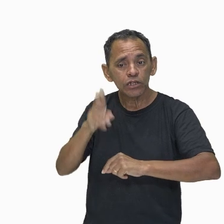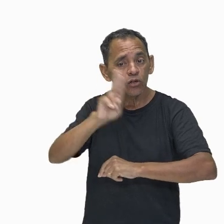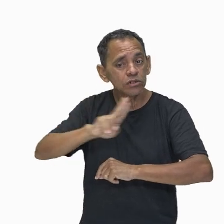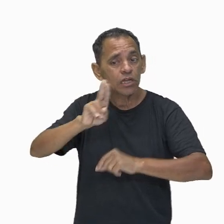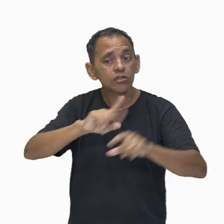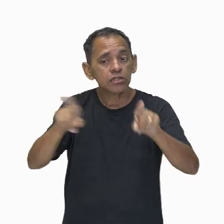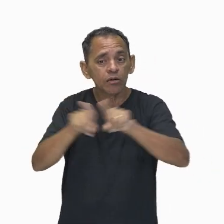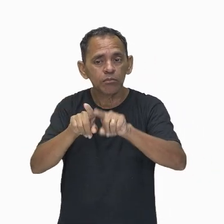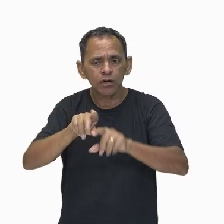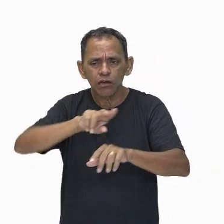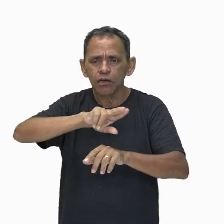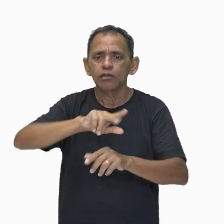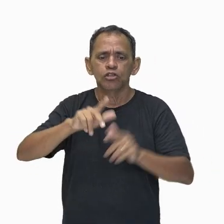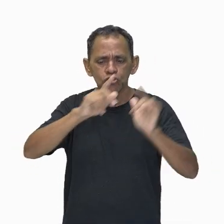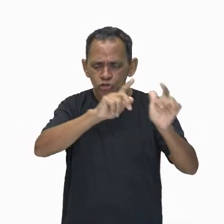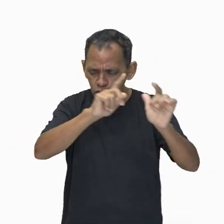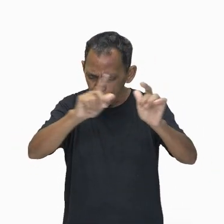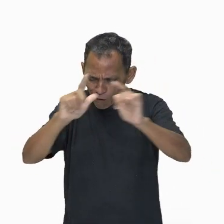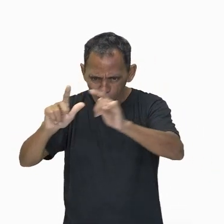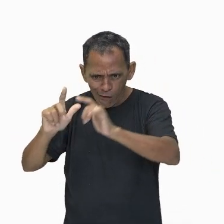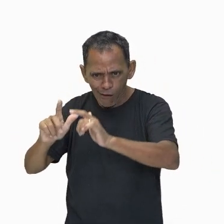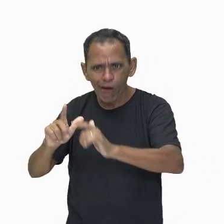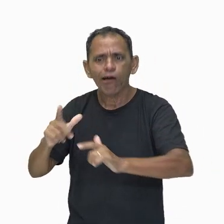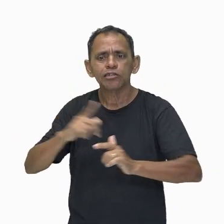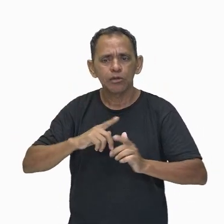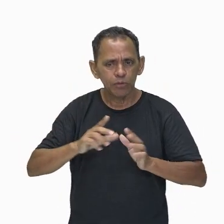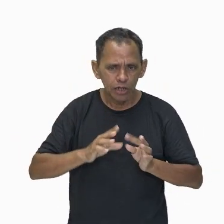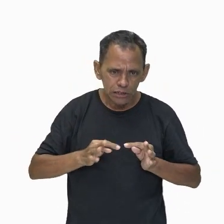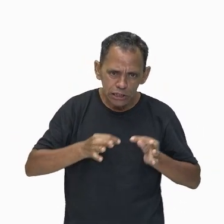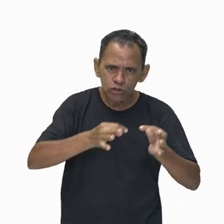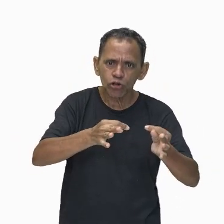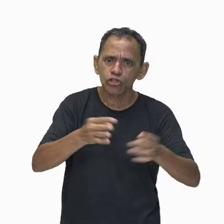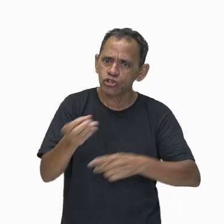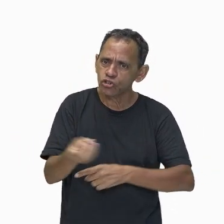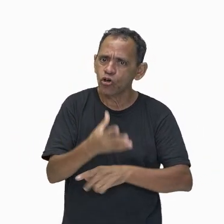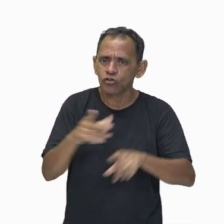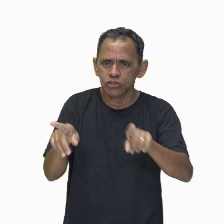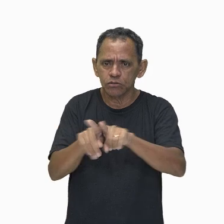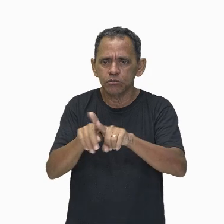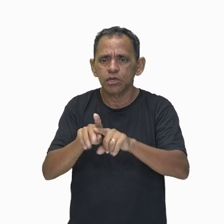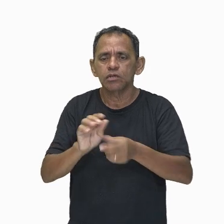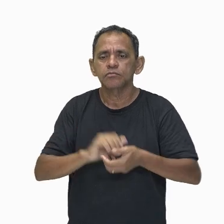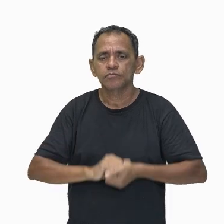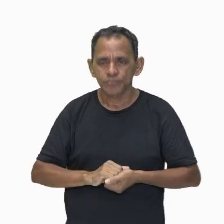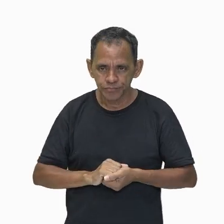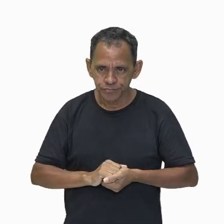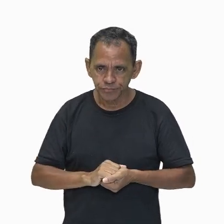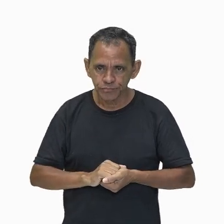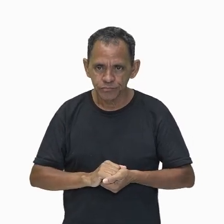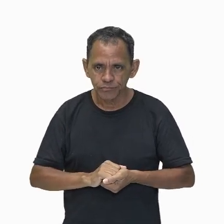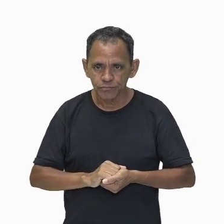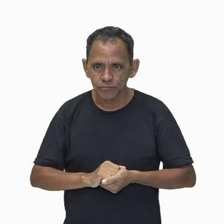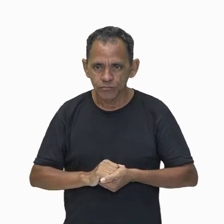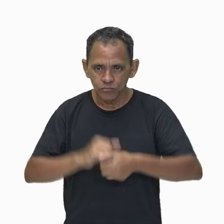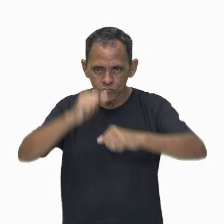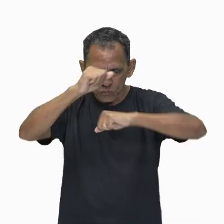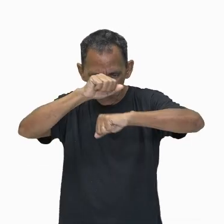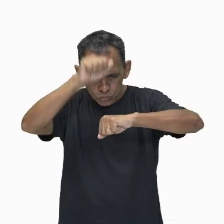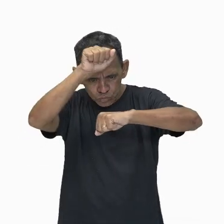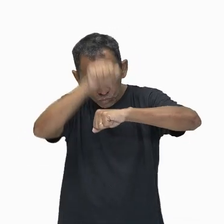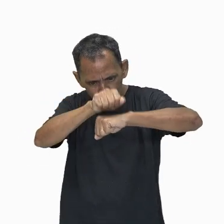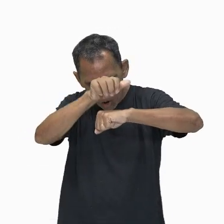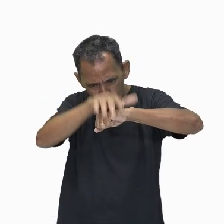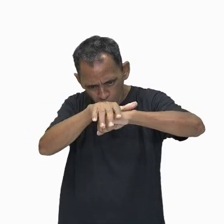em diferentes tecnologias. Por exemplo, com aquecimento solar, energia solar fotovoltaica e